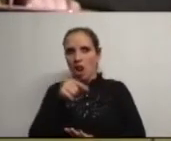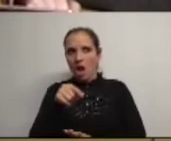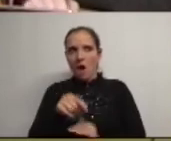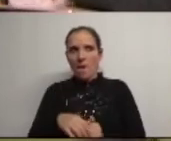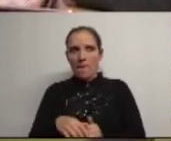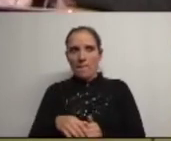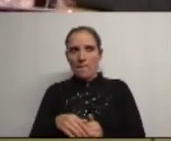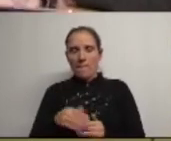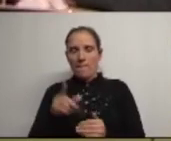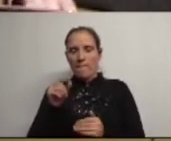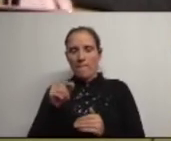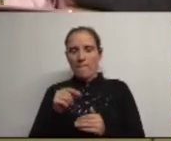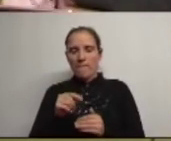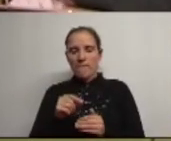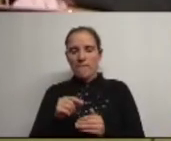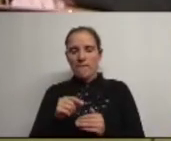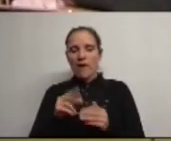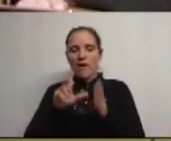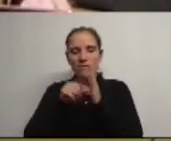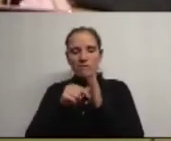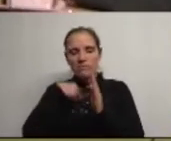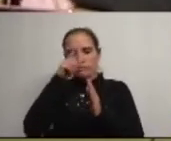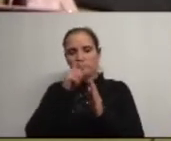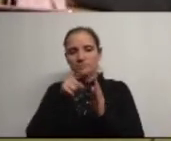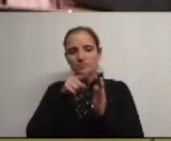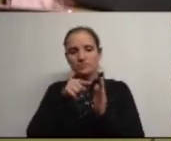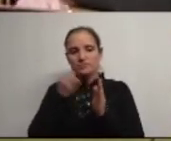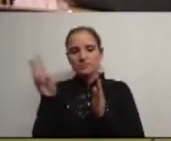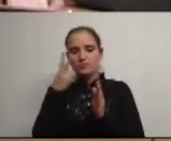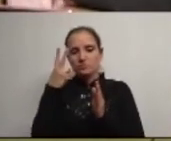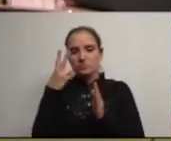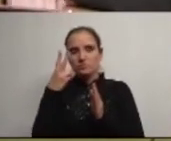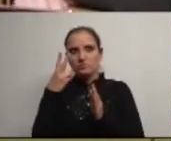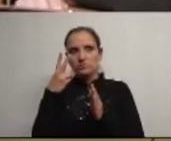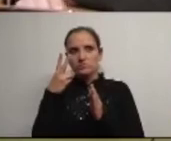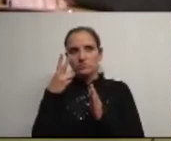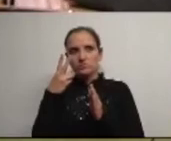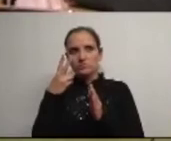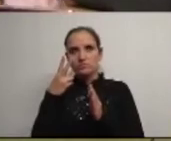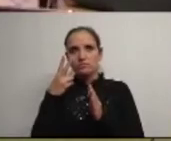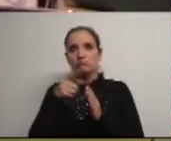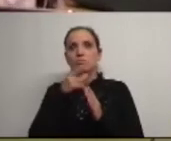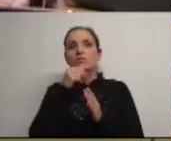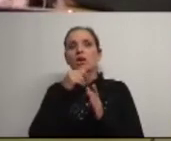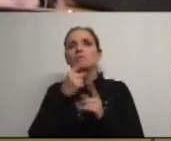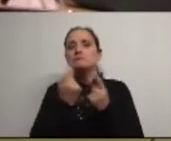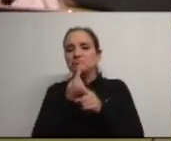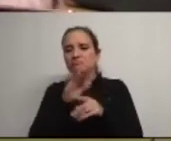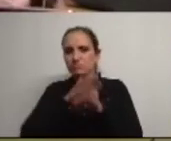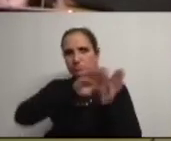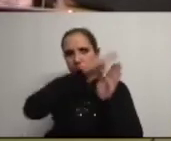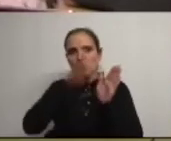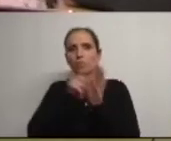vão ser daquilo que eu me lembro assim do projeto naquelas duas tiras de terra vão ser feitos alguns pontões para